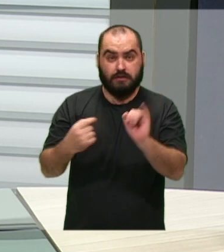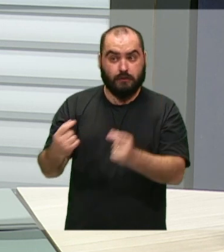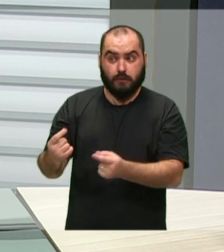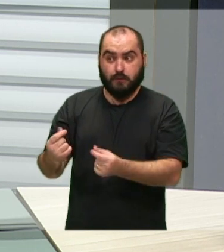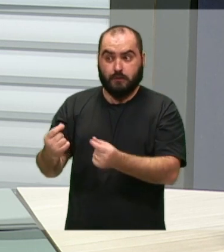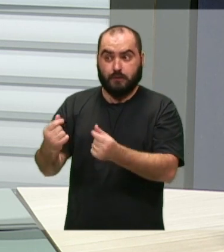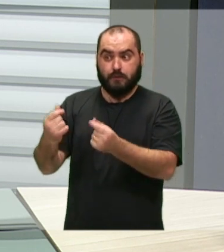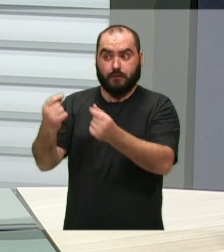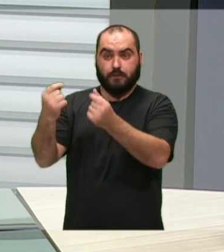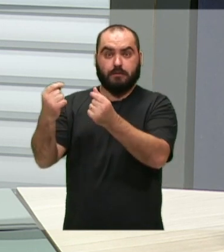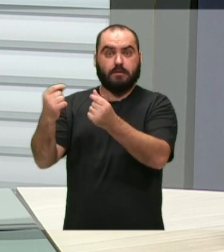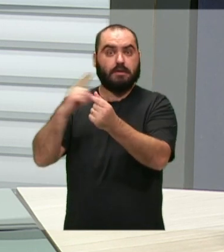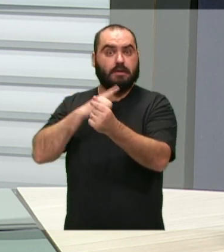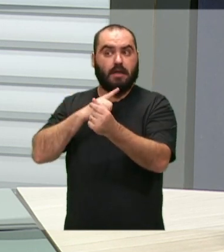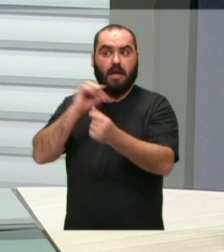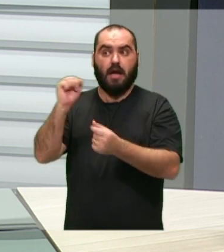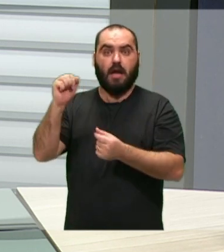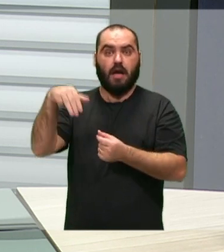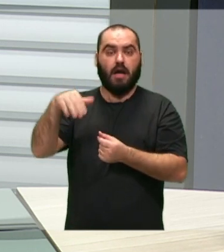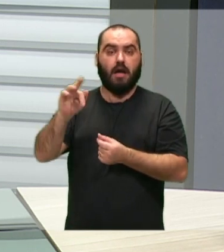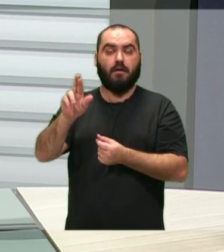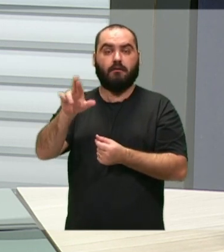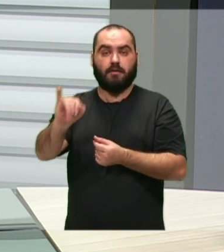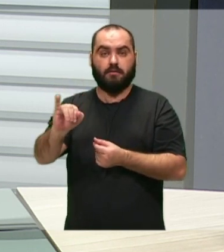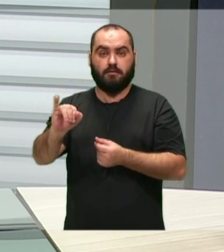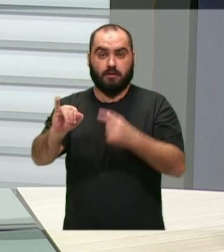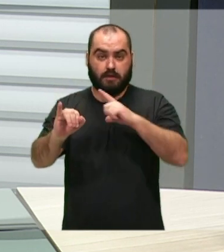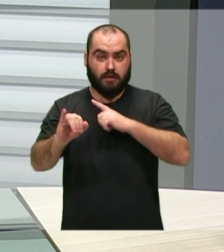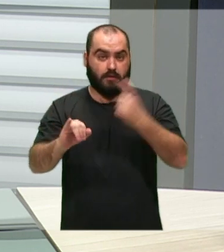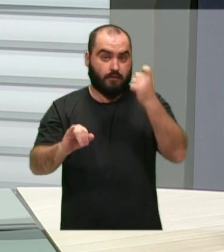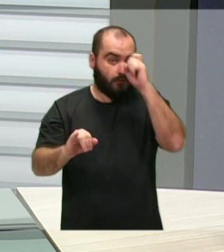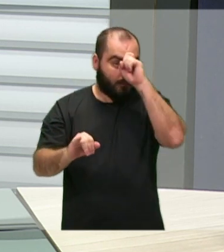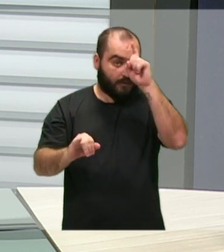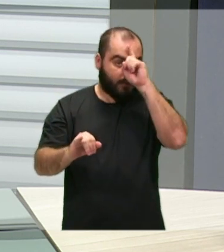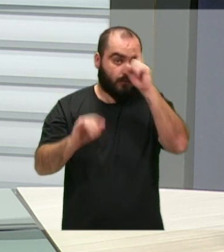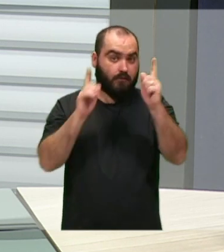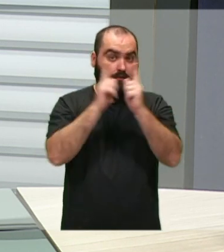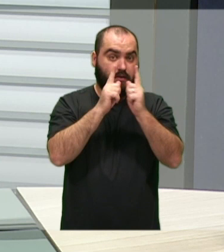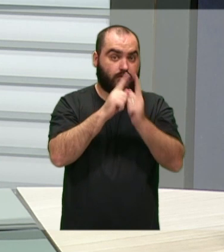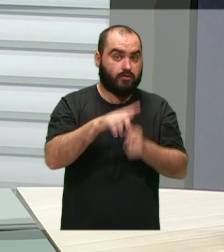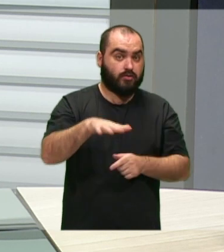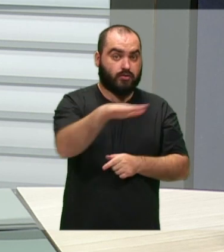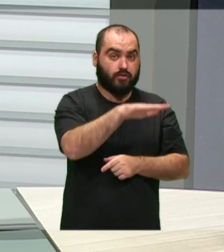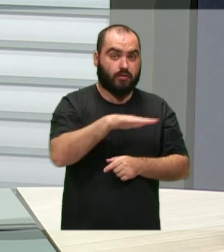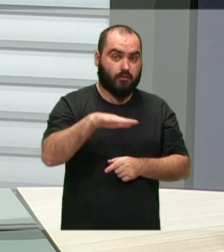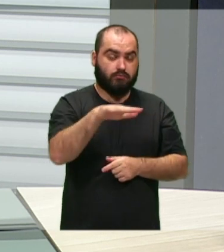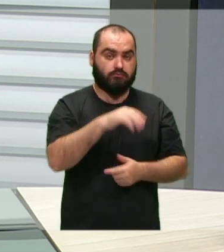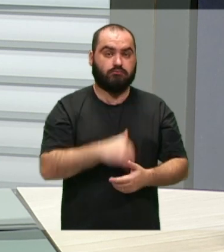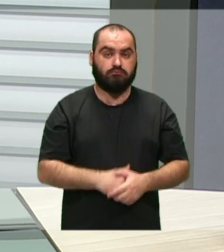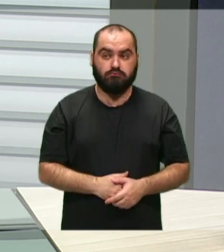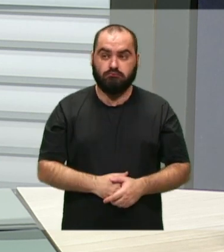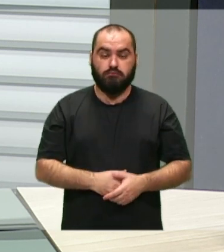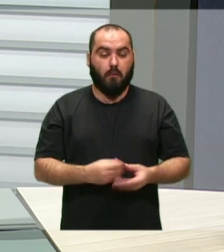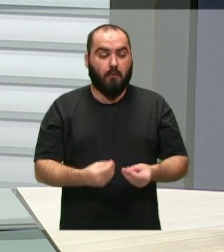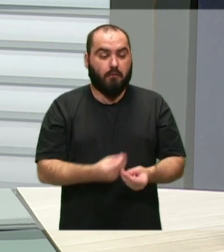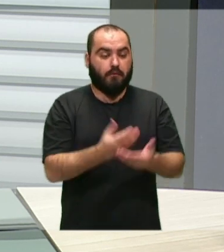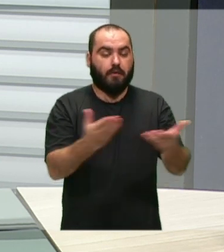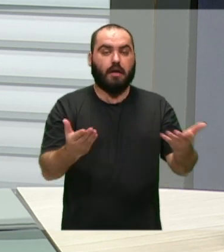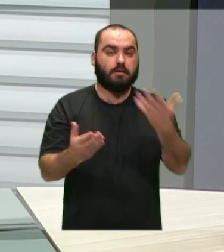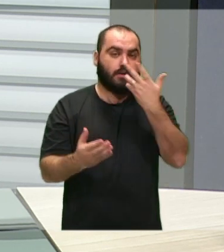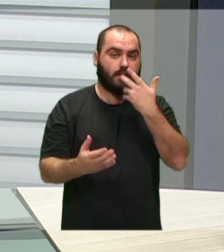não sei Itajaí, Itajaí região, considerando a Anfri, que é um hospital que atende toda a Anfri, oferece para nós o futuro, que é as nossas crianças,